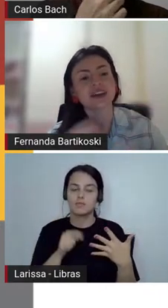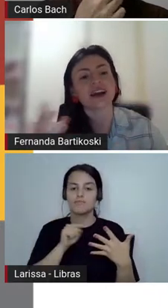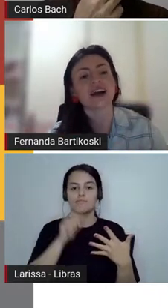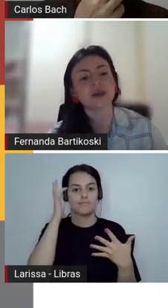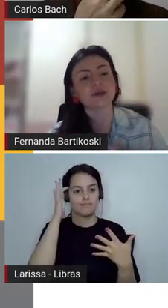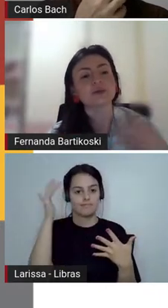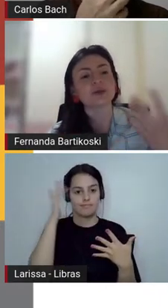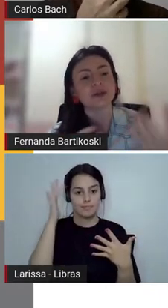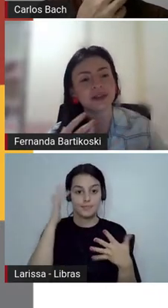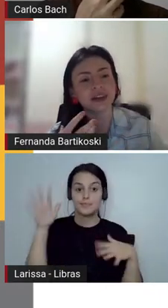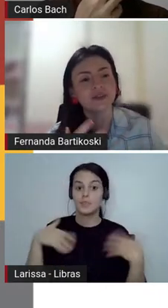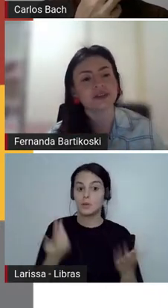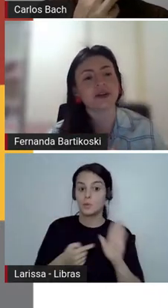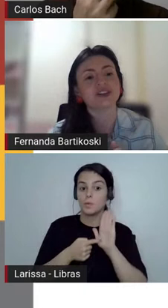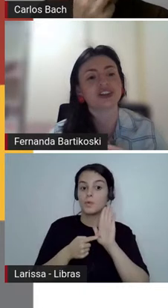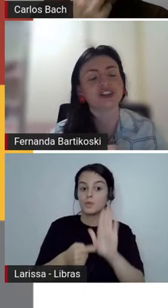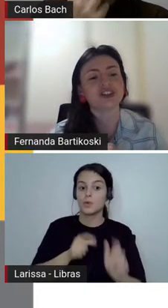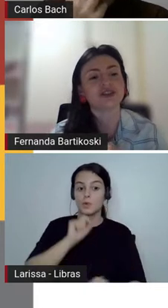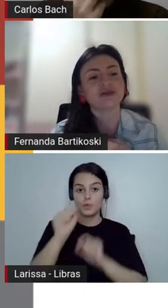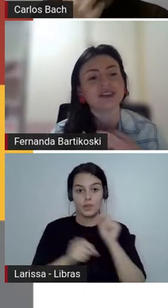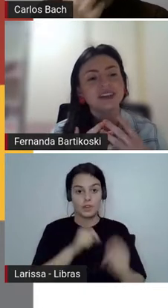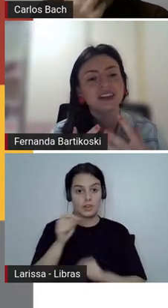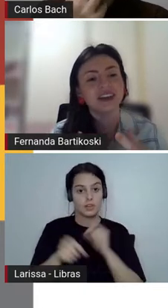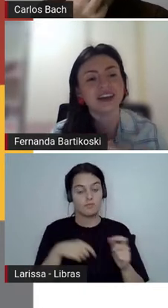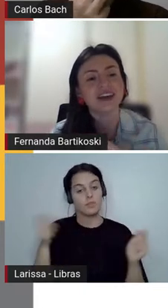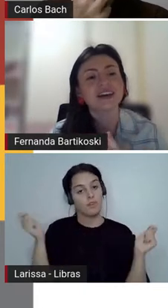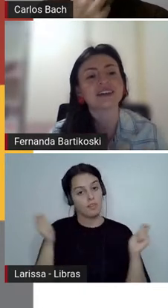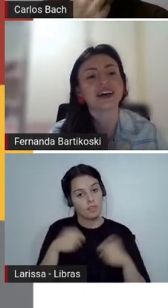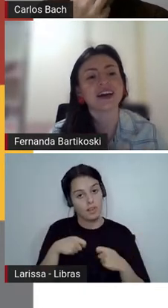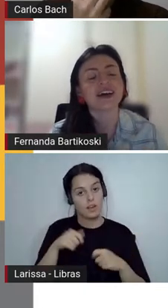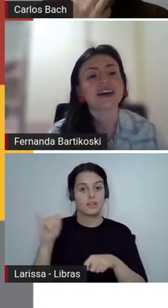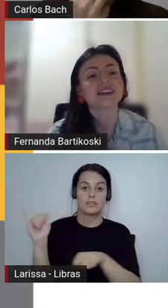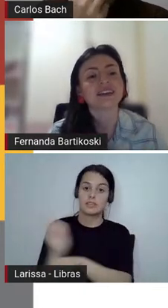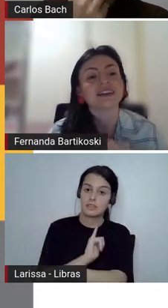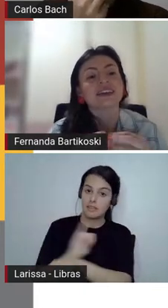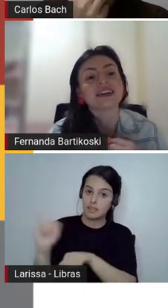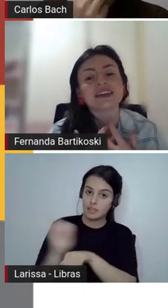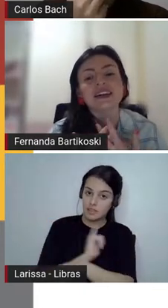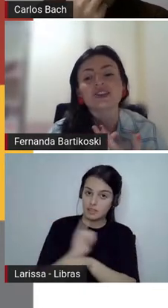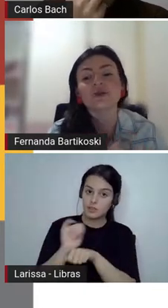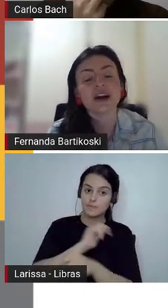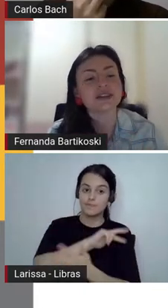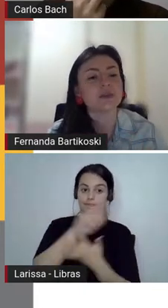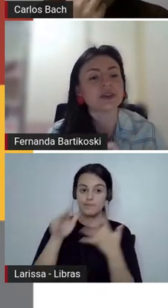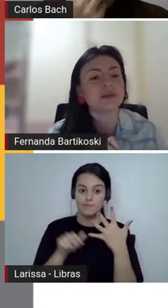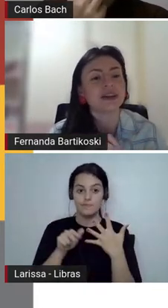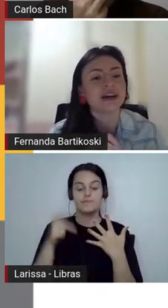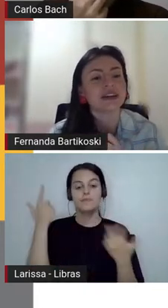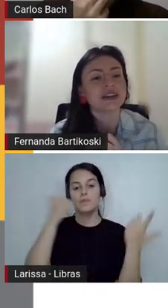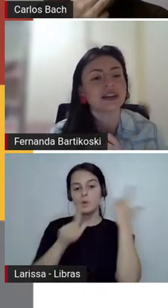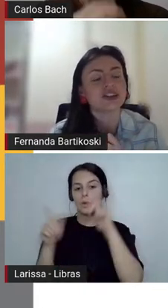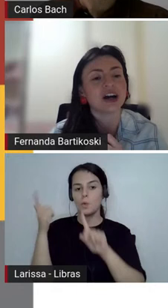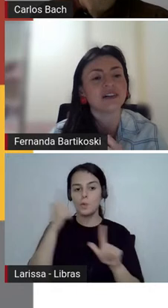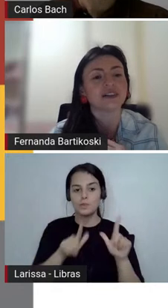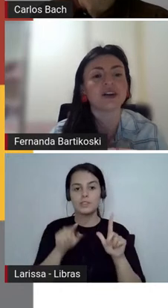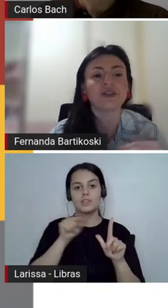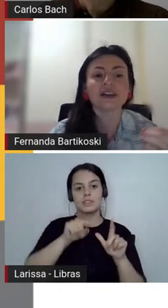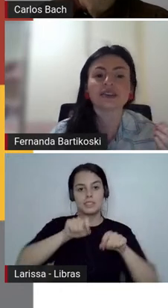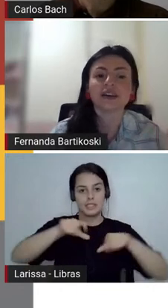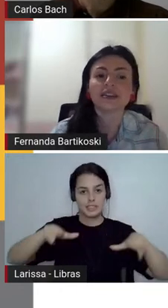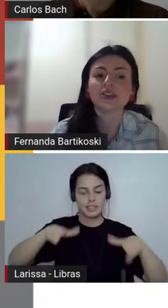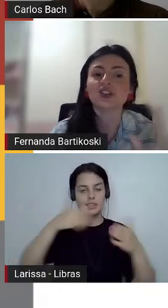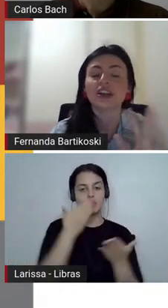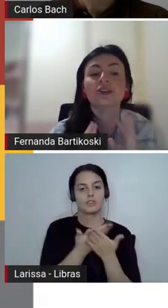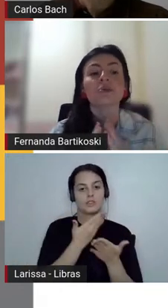mostrar caminhos possíveis para a gente conseguir, né, trazer diversas possibilidades na sala de aula,